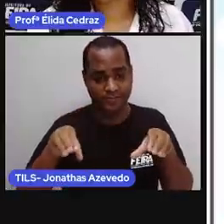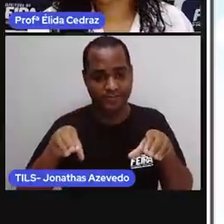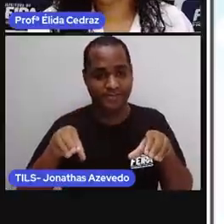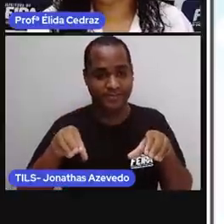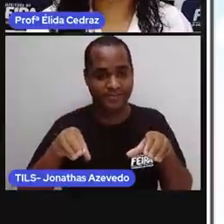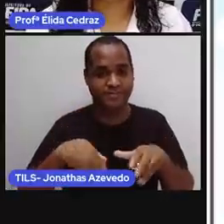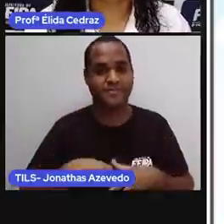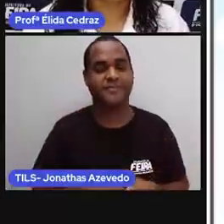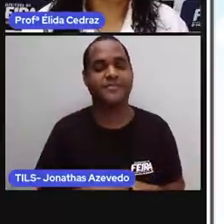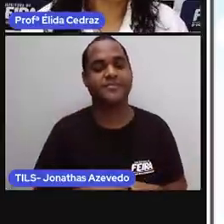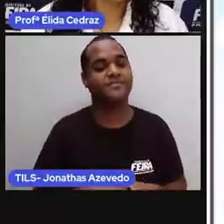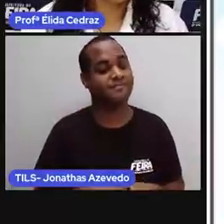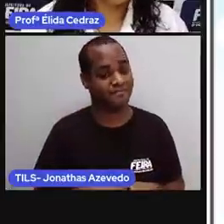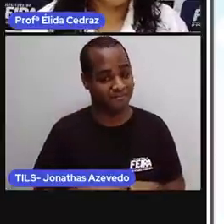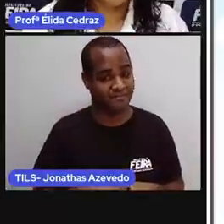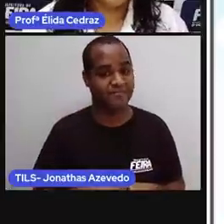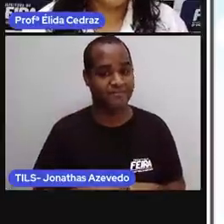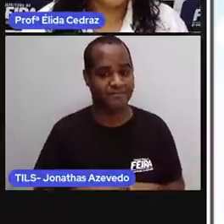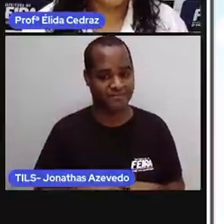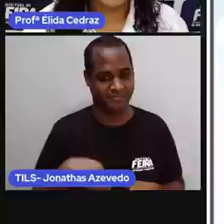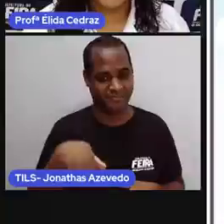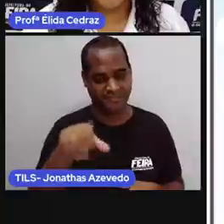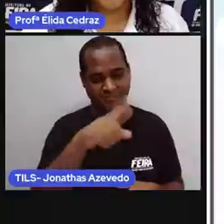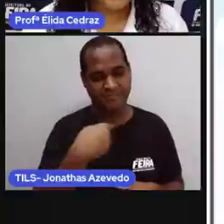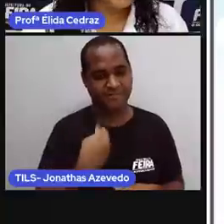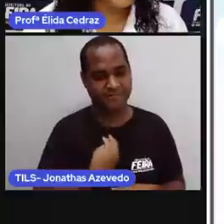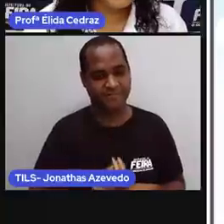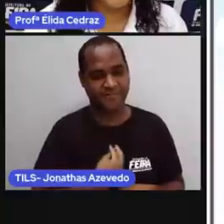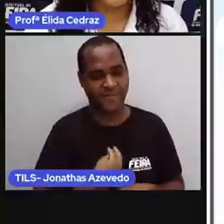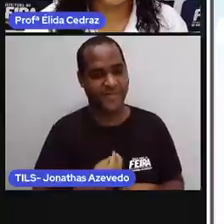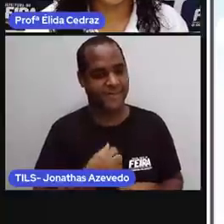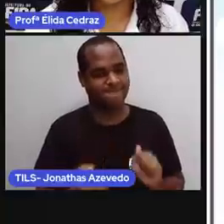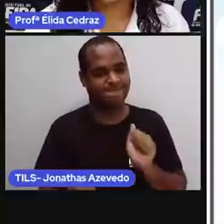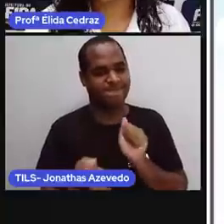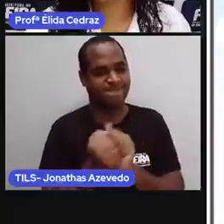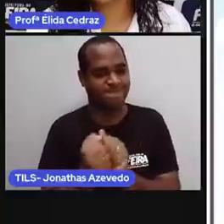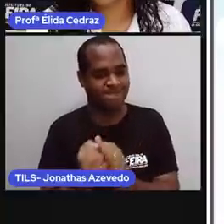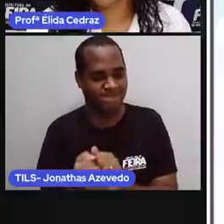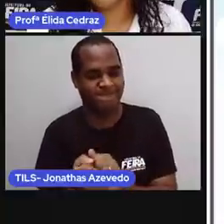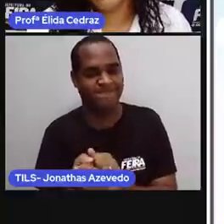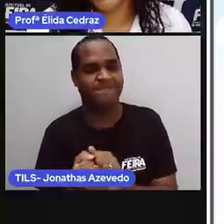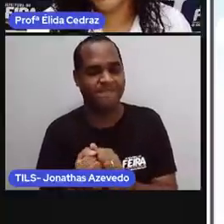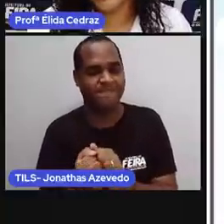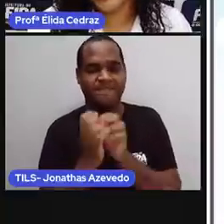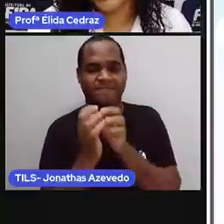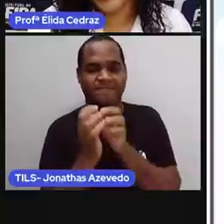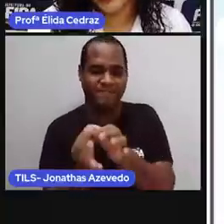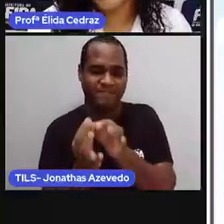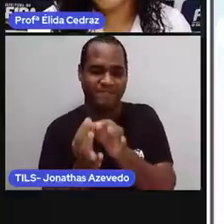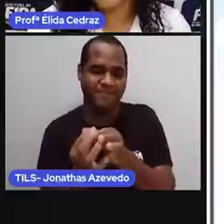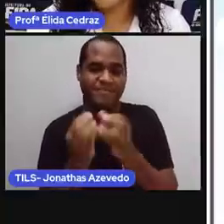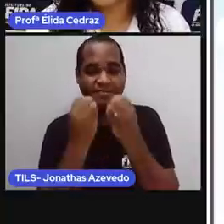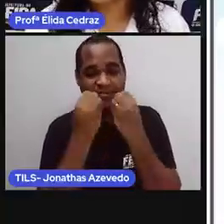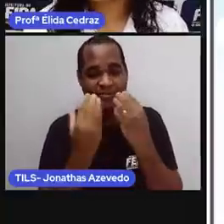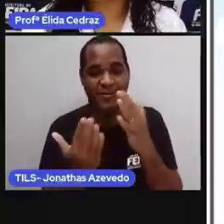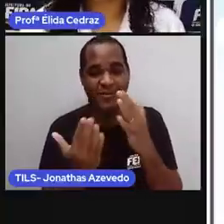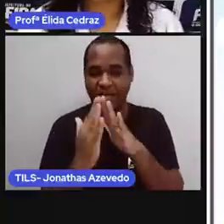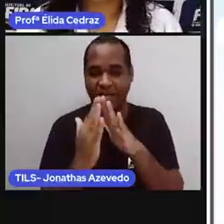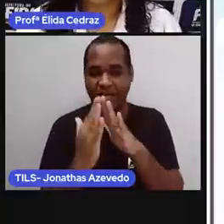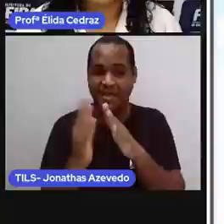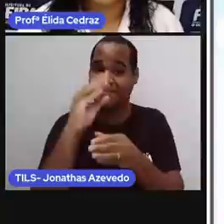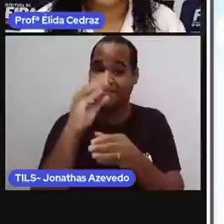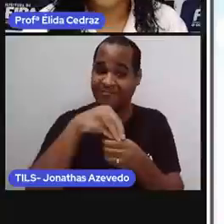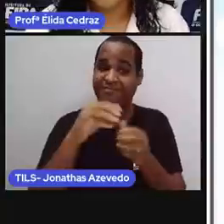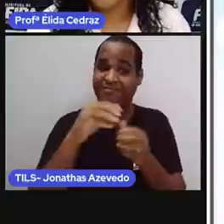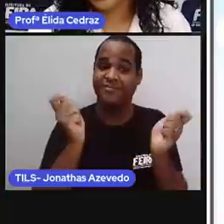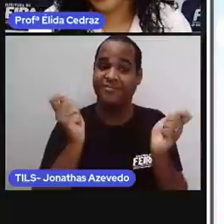E nos apegamos muitos a muitos deles e levamos para as nossas casas. São os